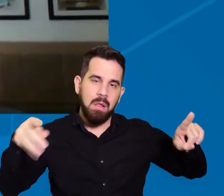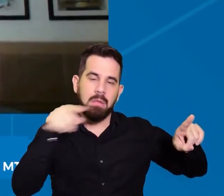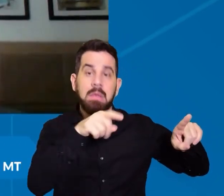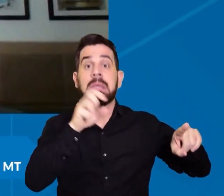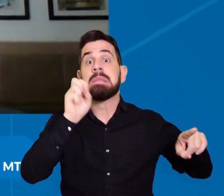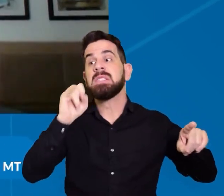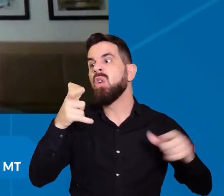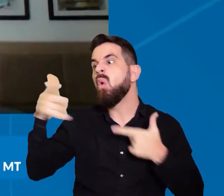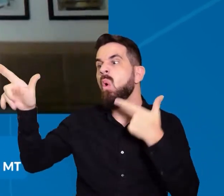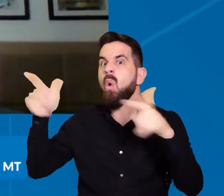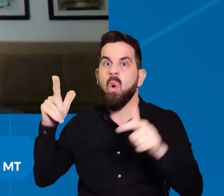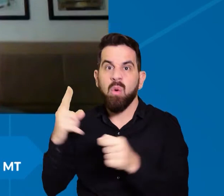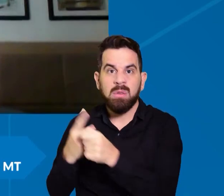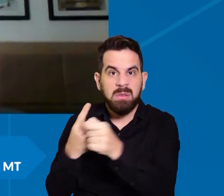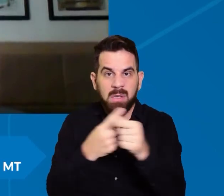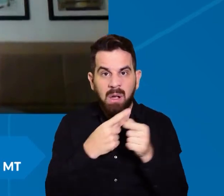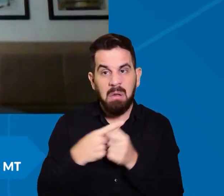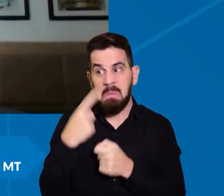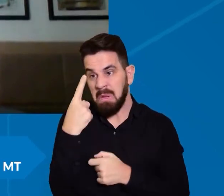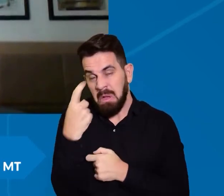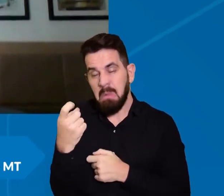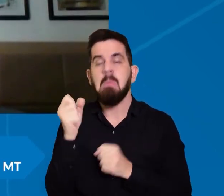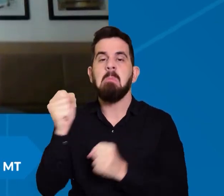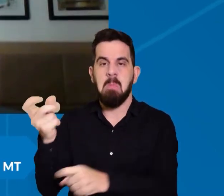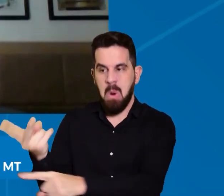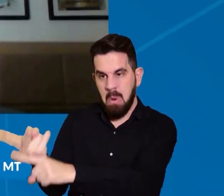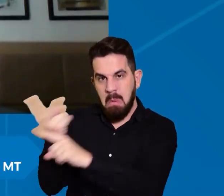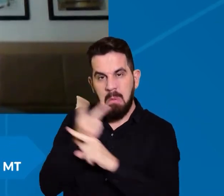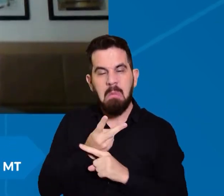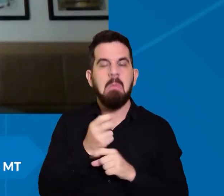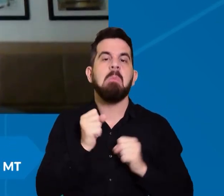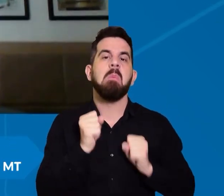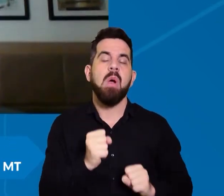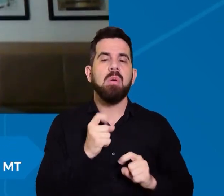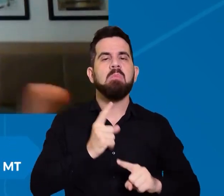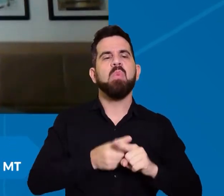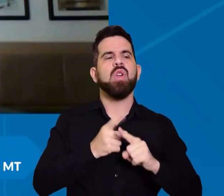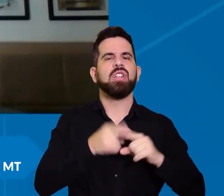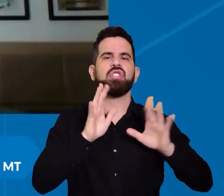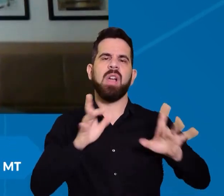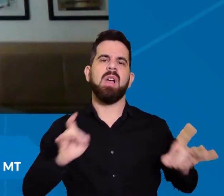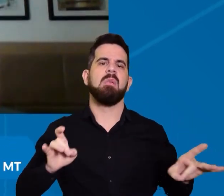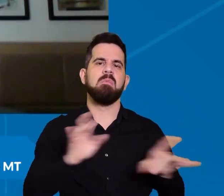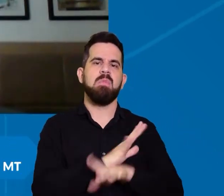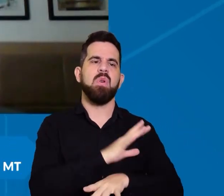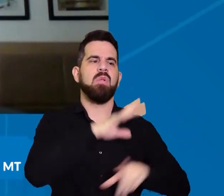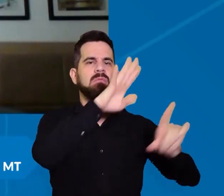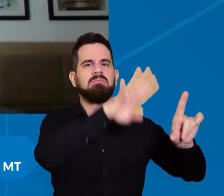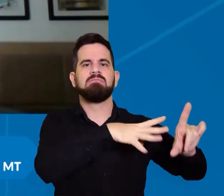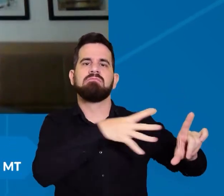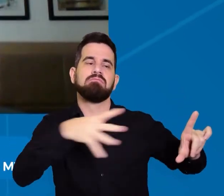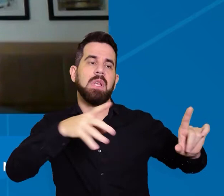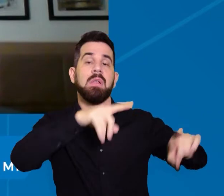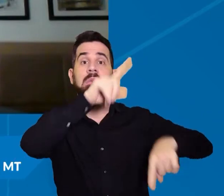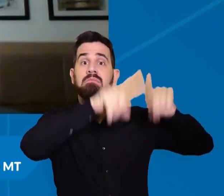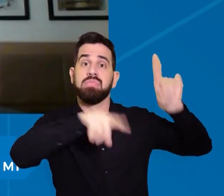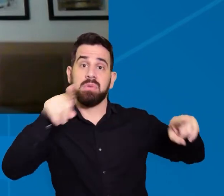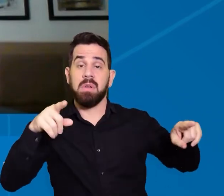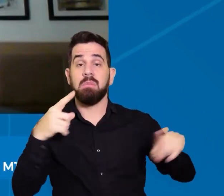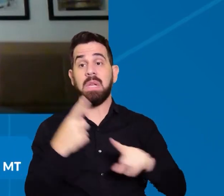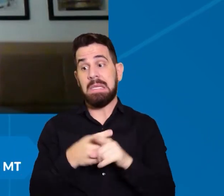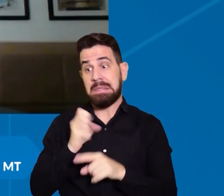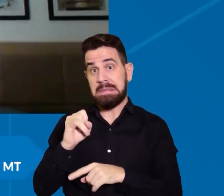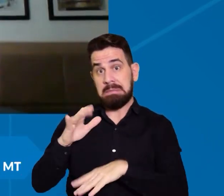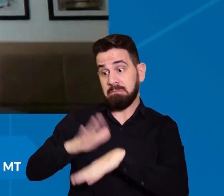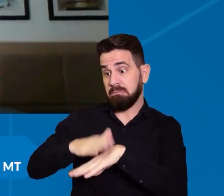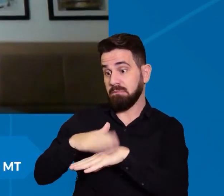estiver interessada em replicá-la, pode vir falar com a gente, porque ela está, eu automatizei a planilha de forma que se você atualizar